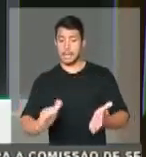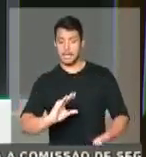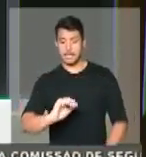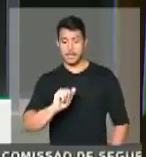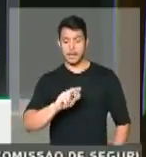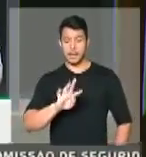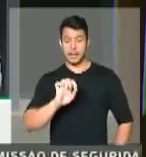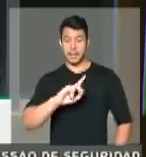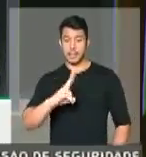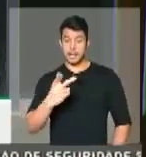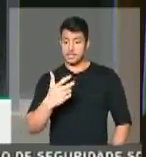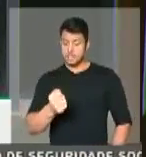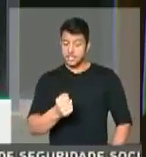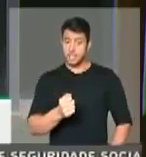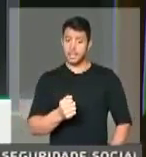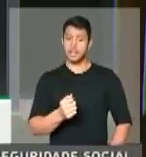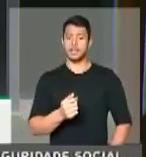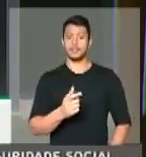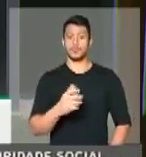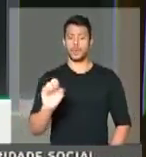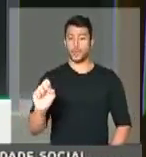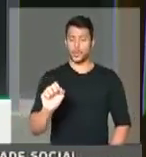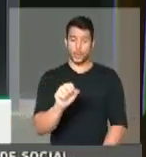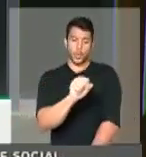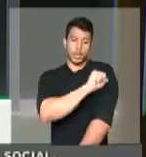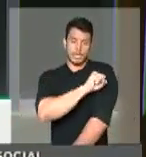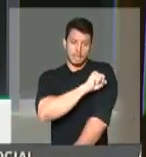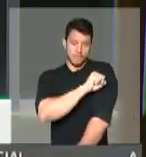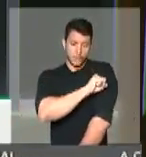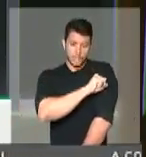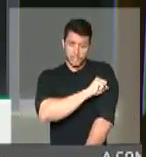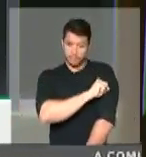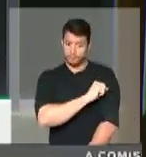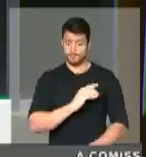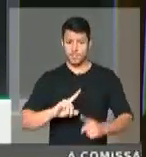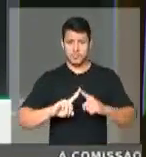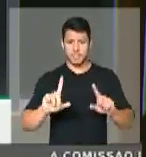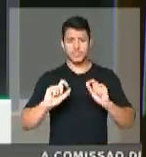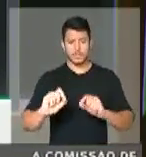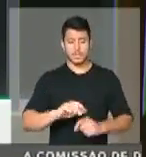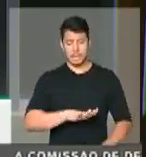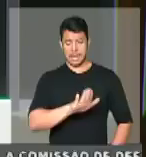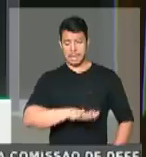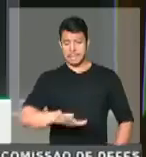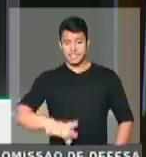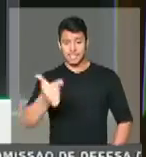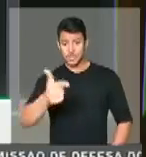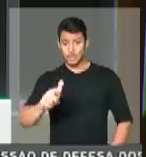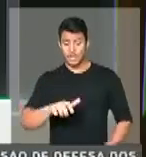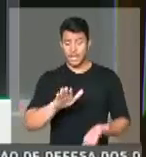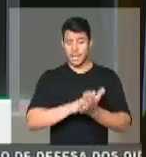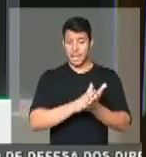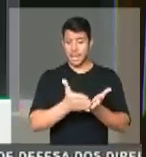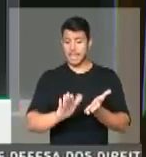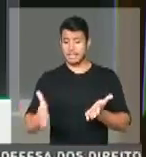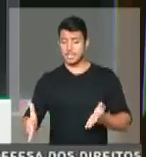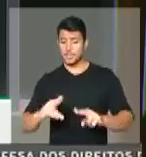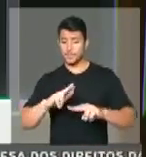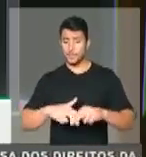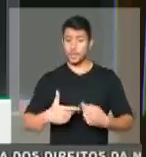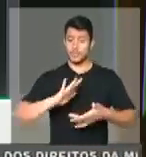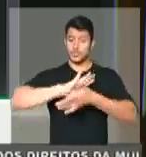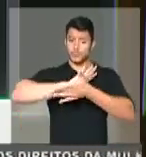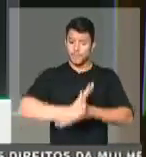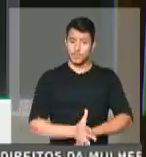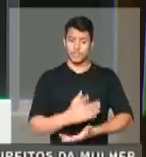fundamental porque disse que tem um debate de ideologia de gênero, ou seja, as crianças estão sem as suas cartilhas em função do preconceito e da